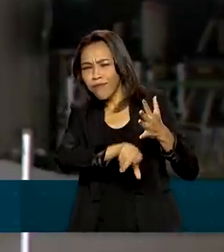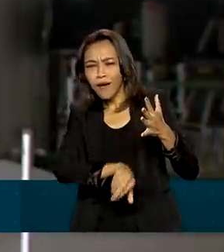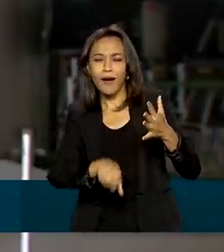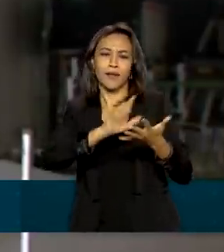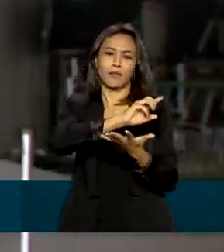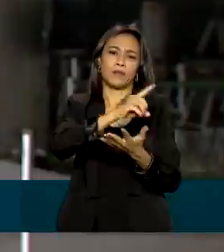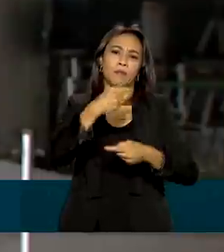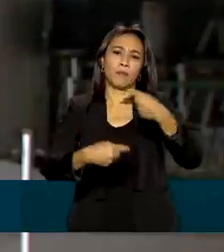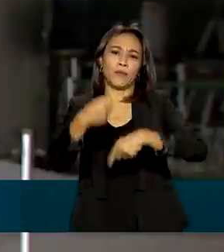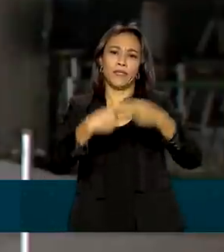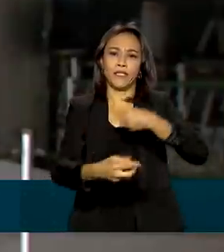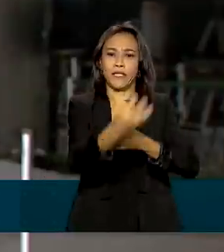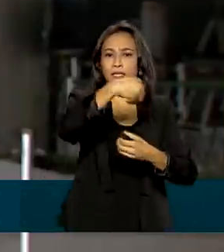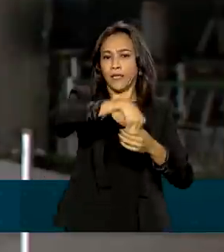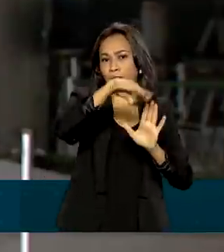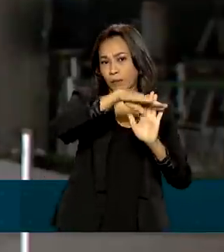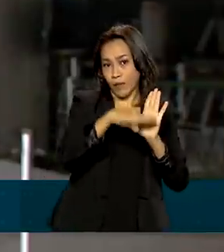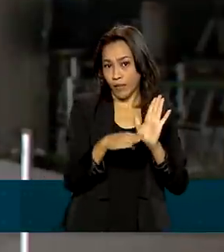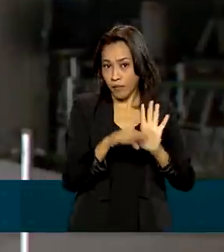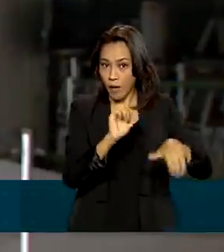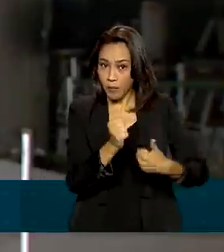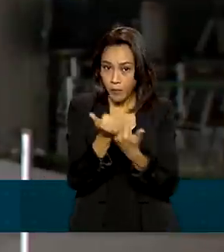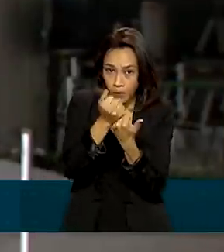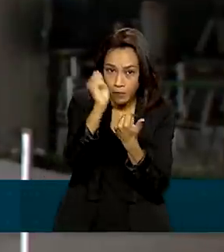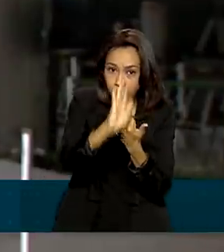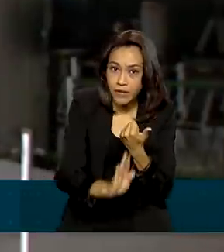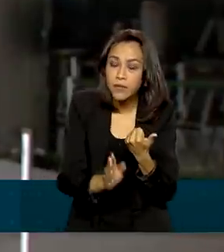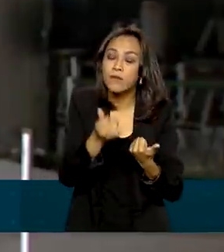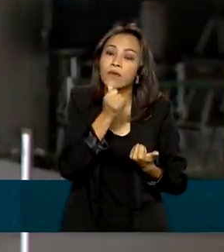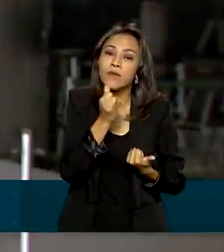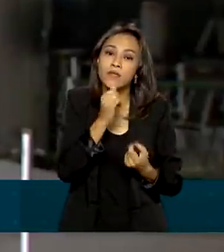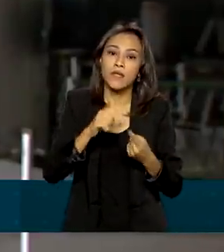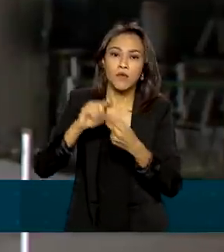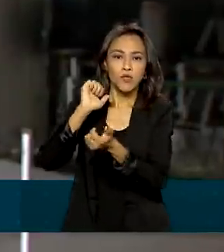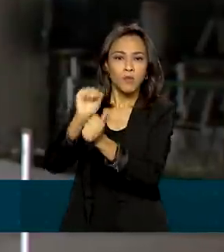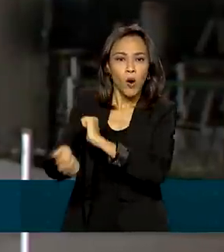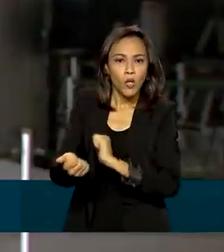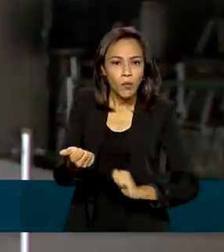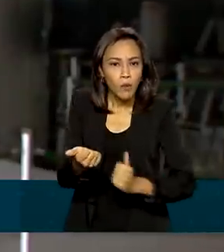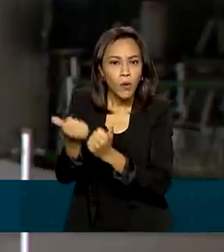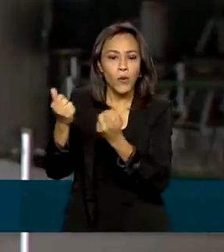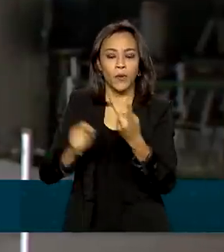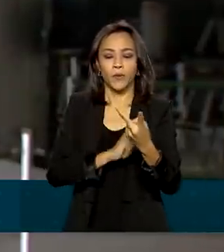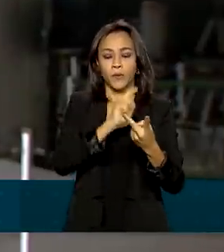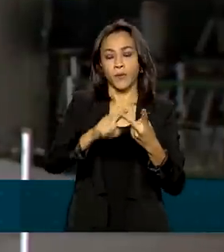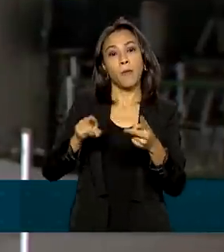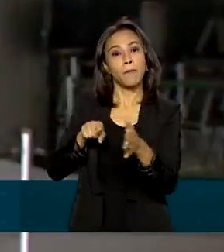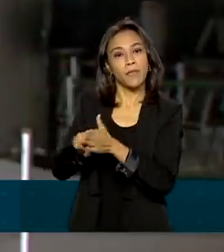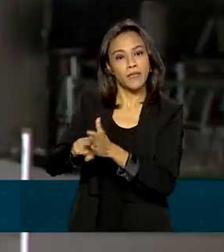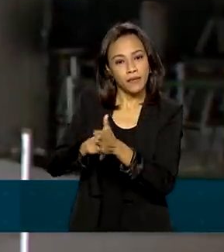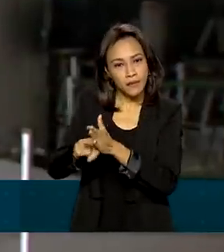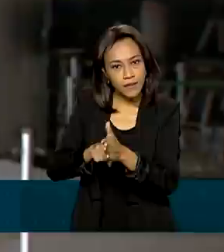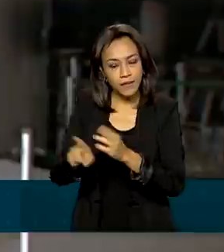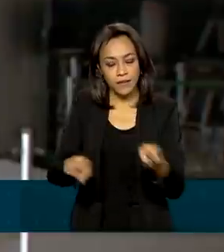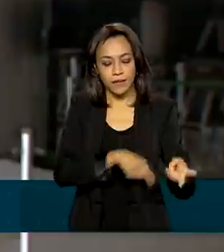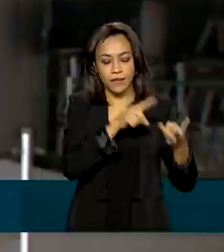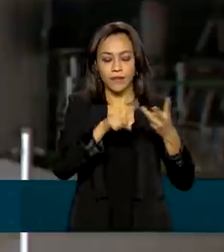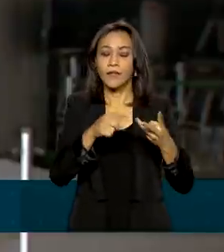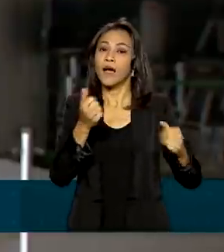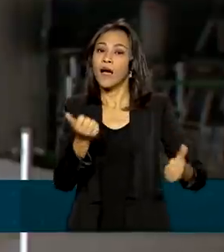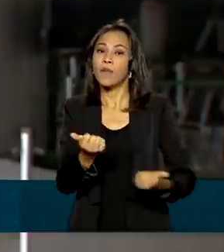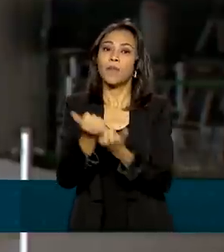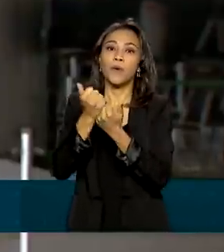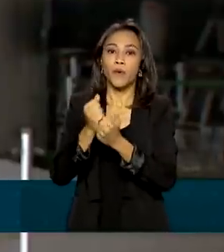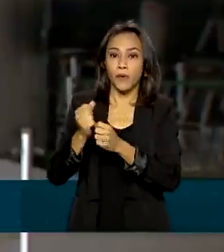para ajudar na emancipação das famílias. Por exemplo, o Auxílio Esporte Escolar, o Bolsa de Iniciação Científica, Auxílio Inclusão